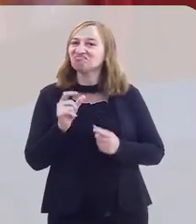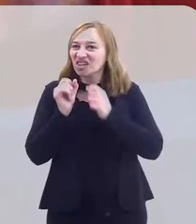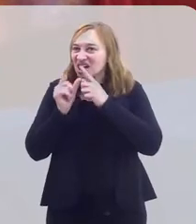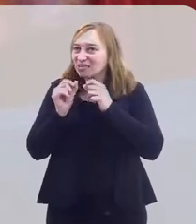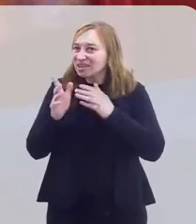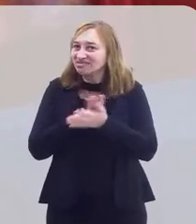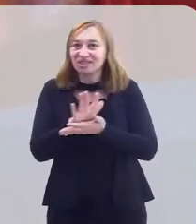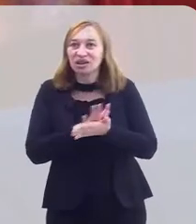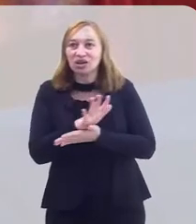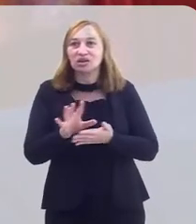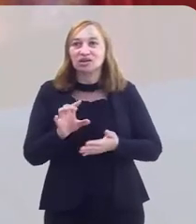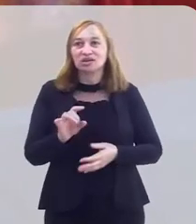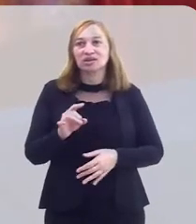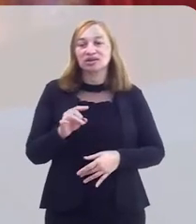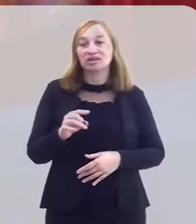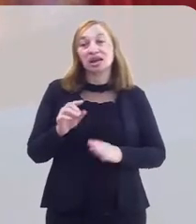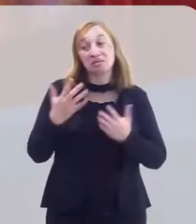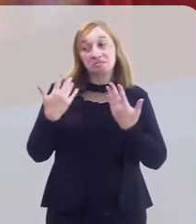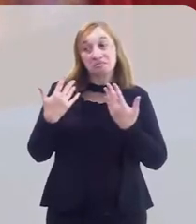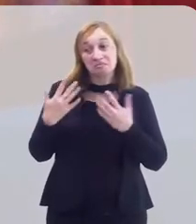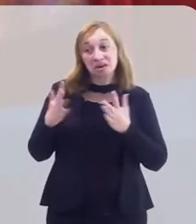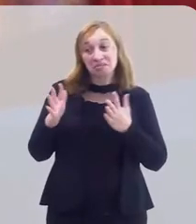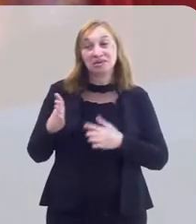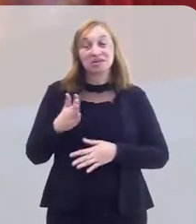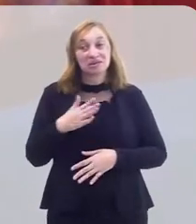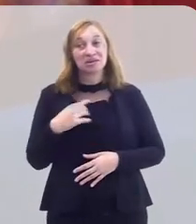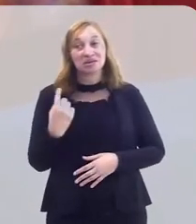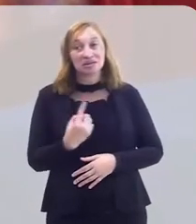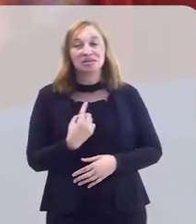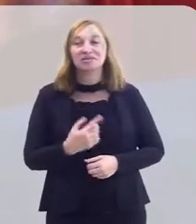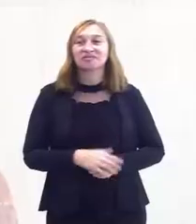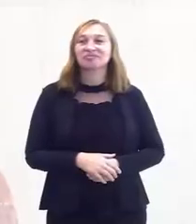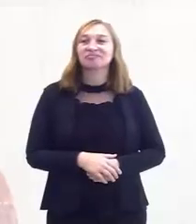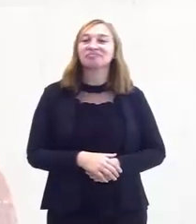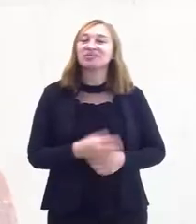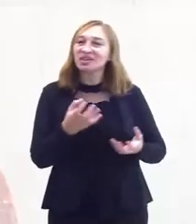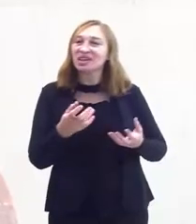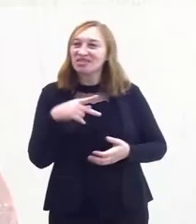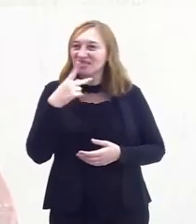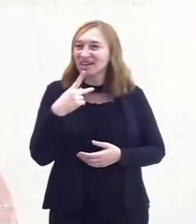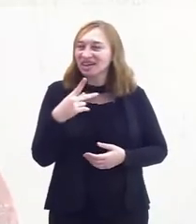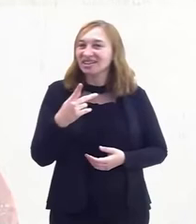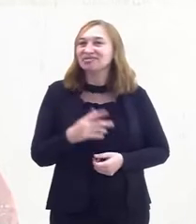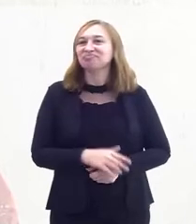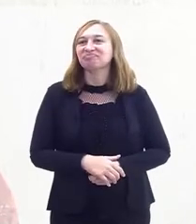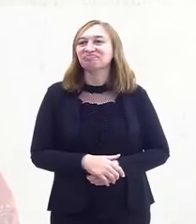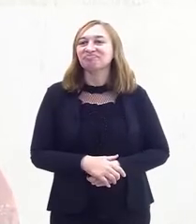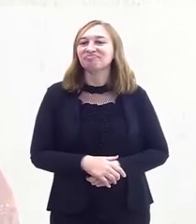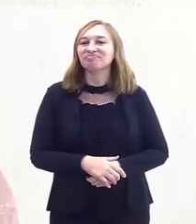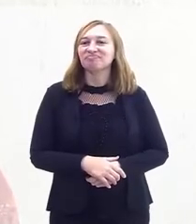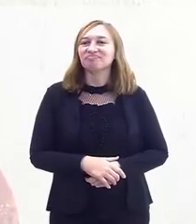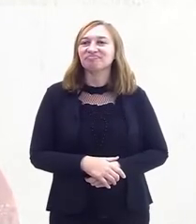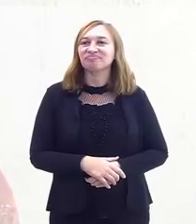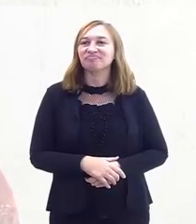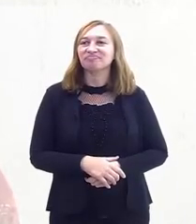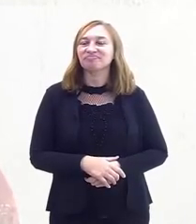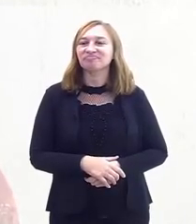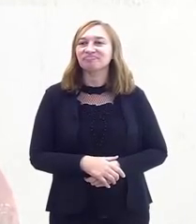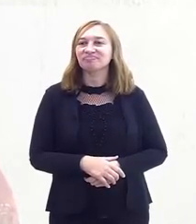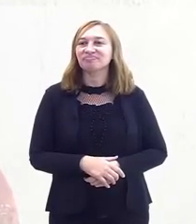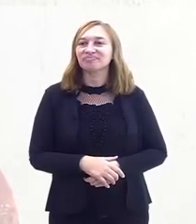mas até agora não tive reclamação, não. Pelo contrário, tive até elogios. Eu queria dizer que um grande lance do